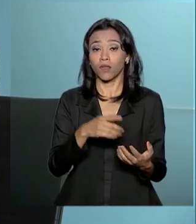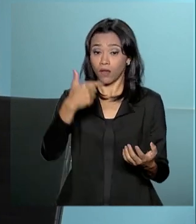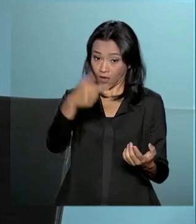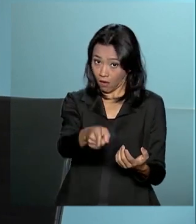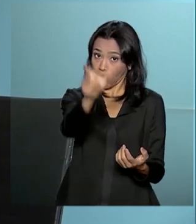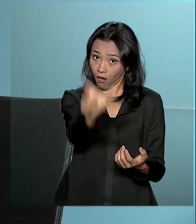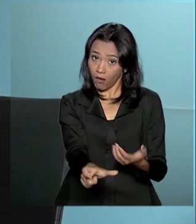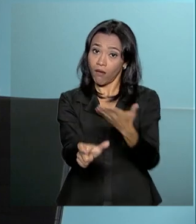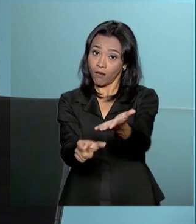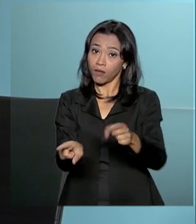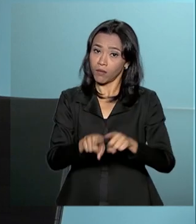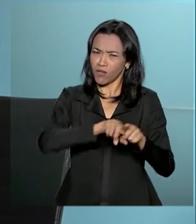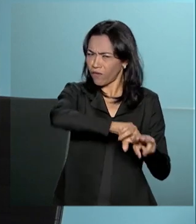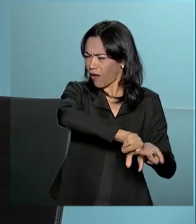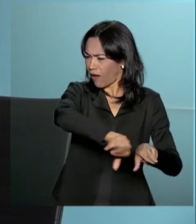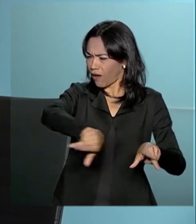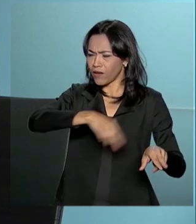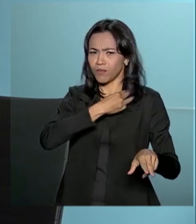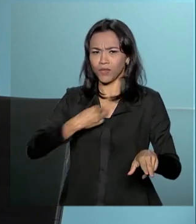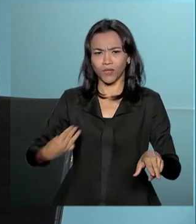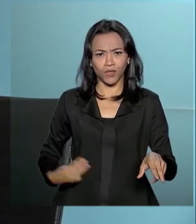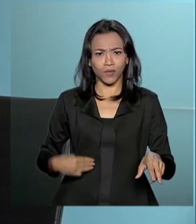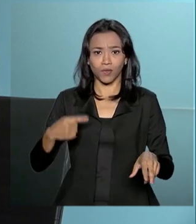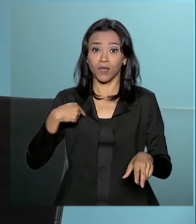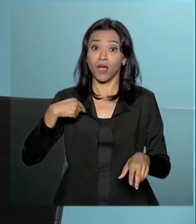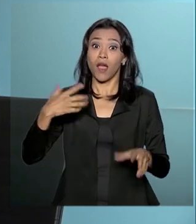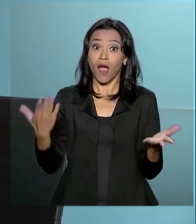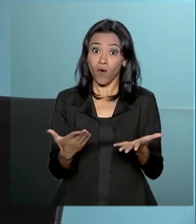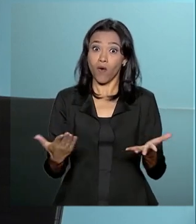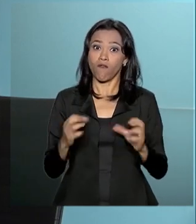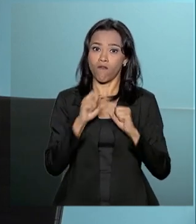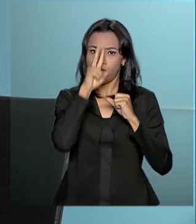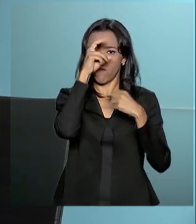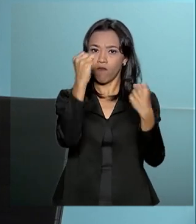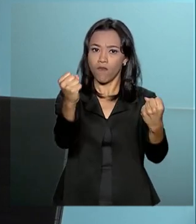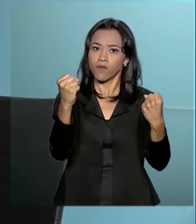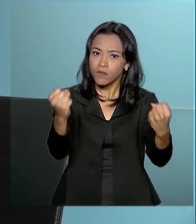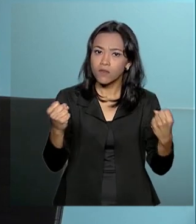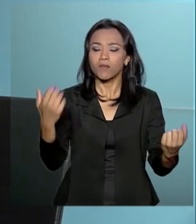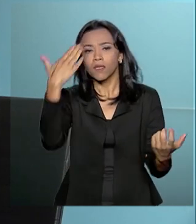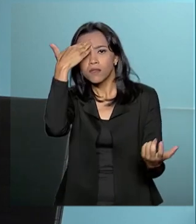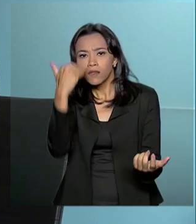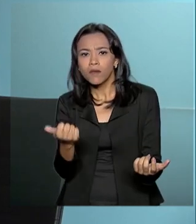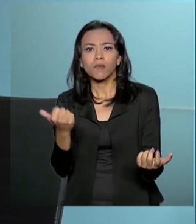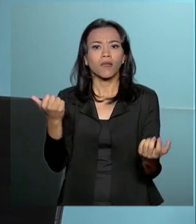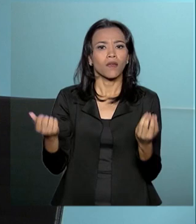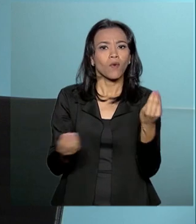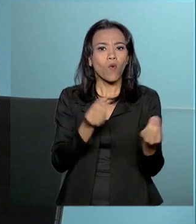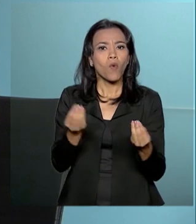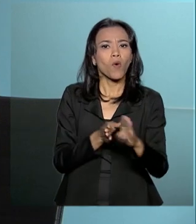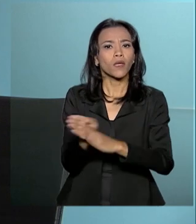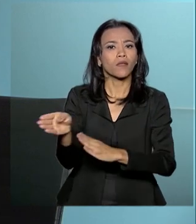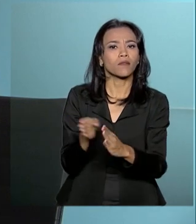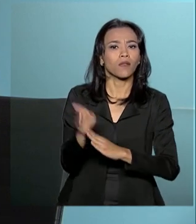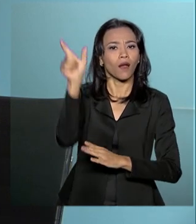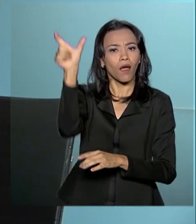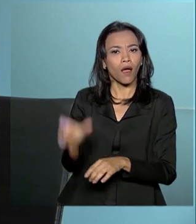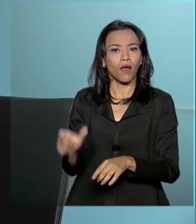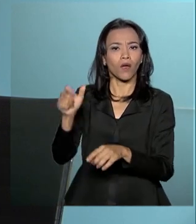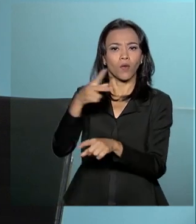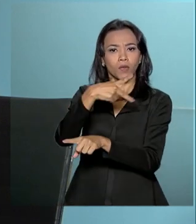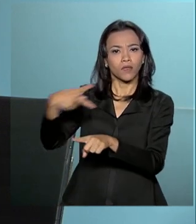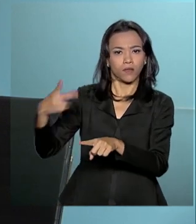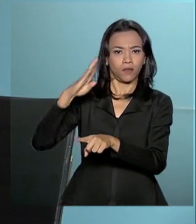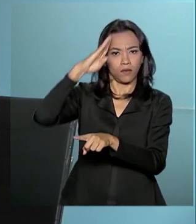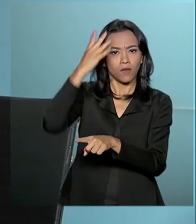eu. Então, essas decisões, elas saem de quatro ministros, dão mais força. A gente vai pretender aí subsidiar o presidente em suas decisões